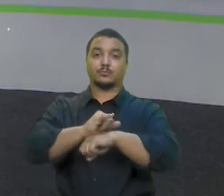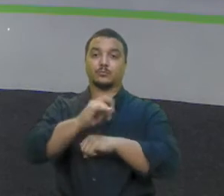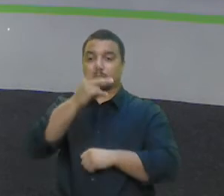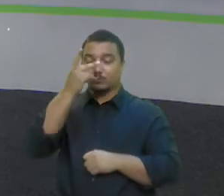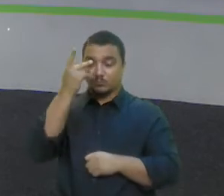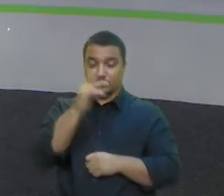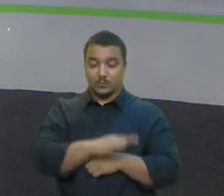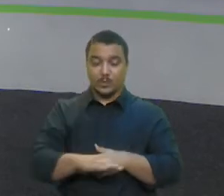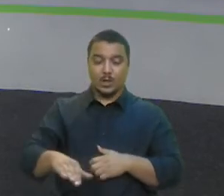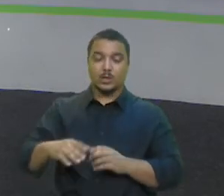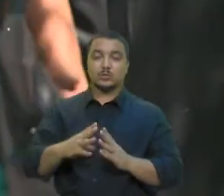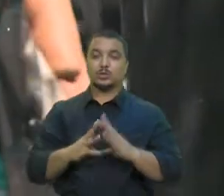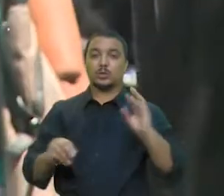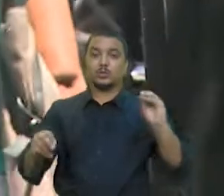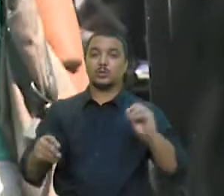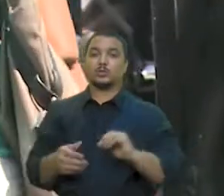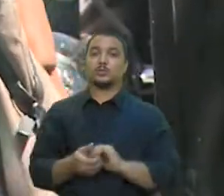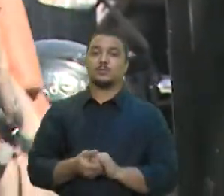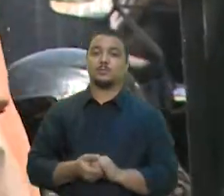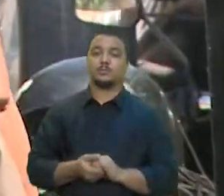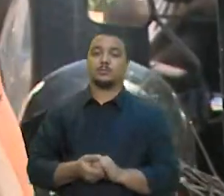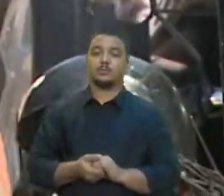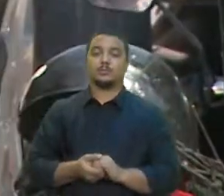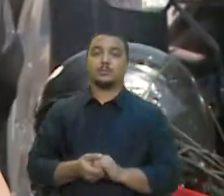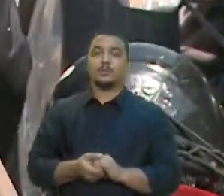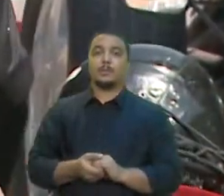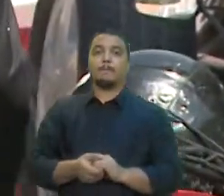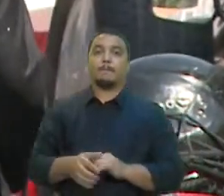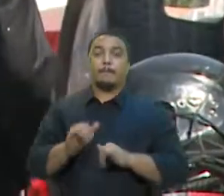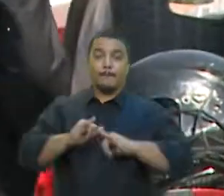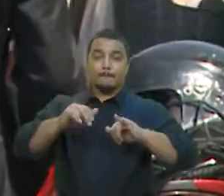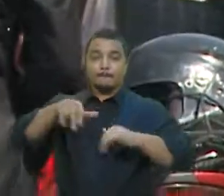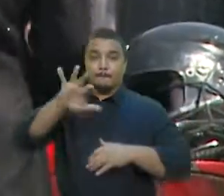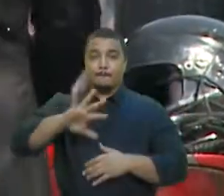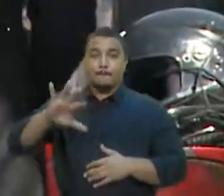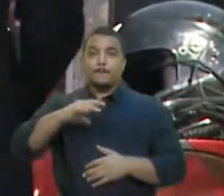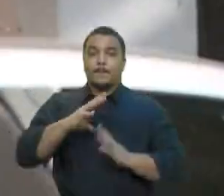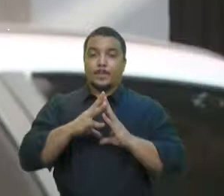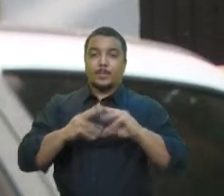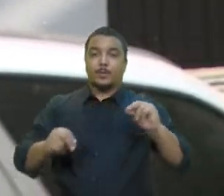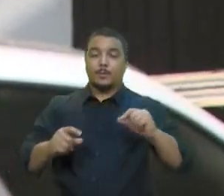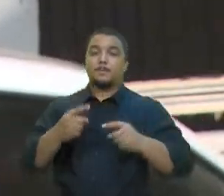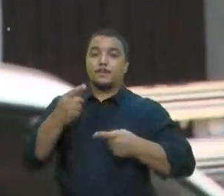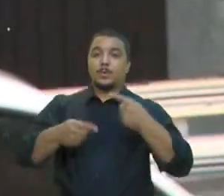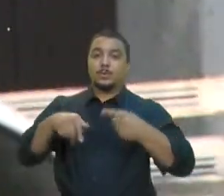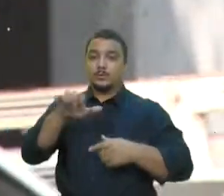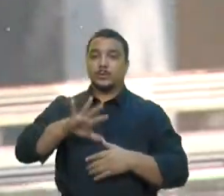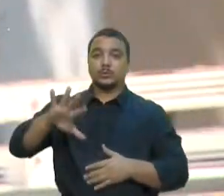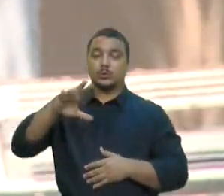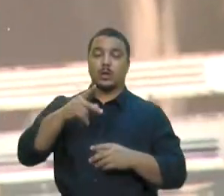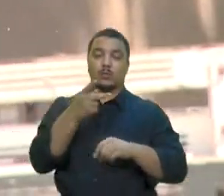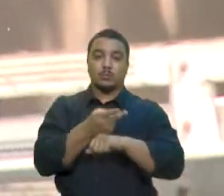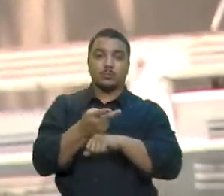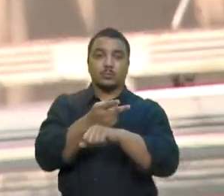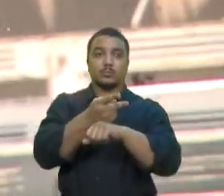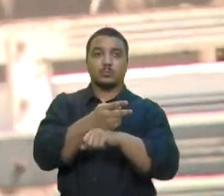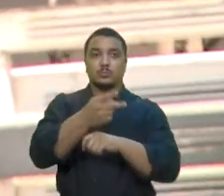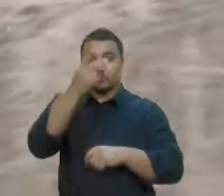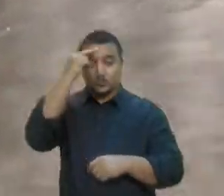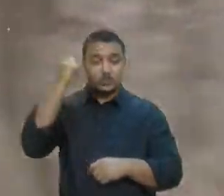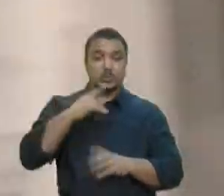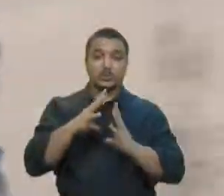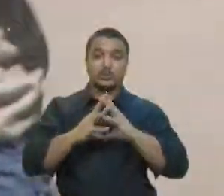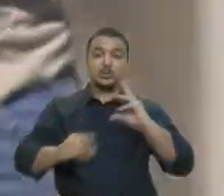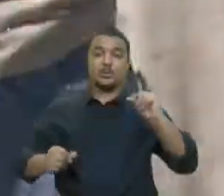Desaparecidas. A campanha Nacional Desaparecidos, Política Nacional de Buscas de Pessoas Desaparecidas,